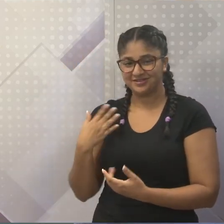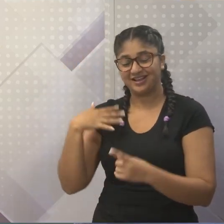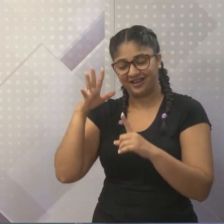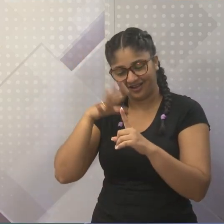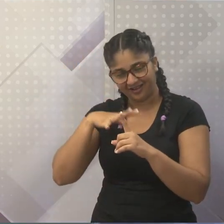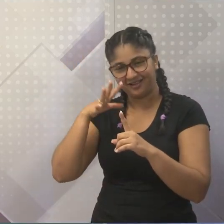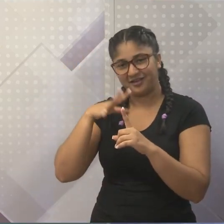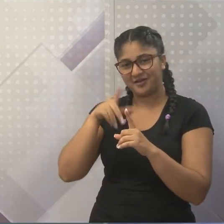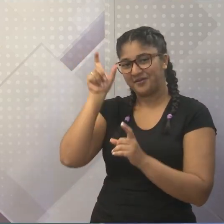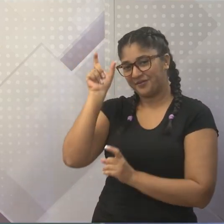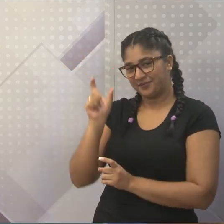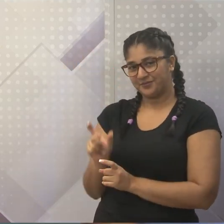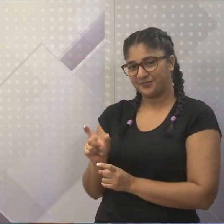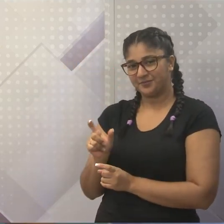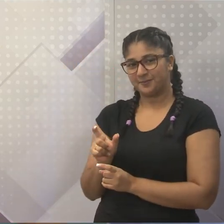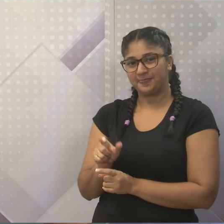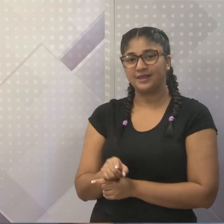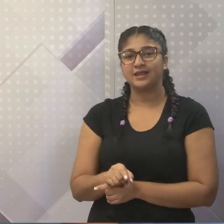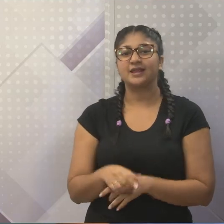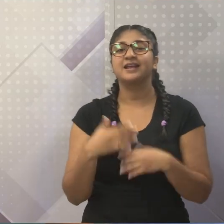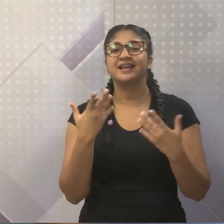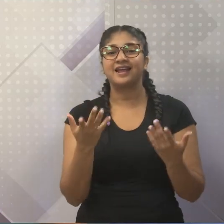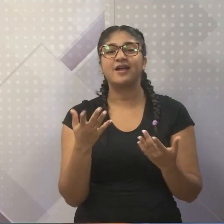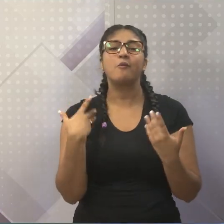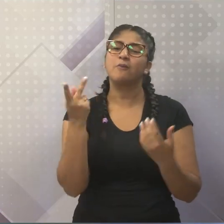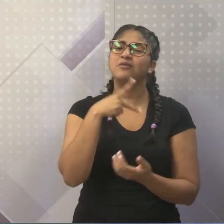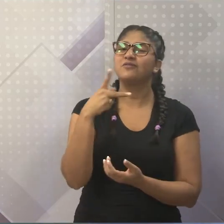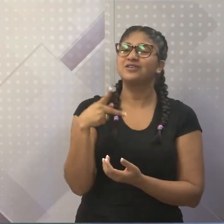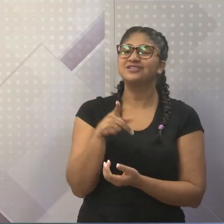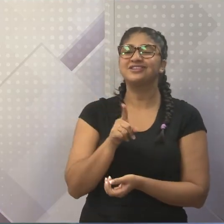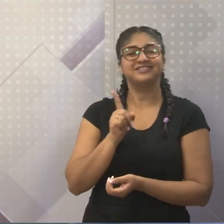reverência à sua pessoa. Menino, quem foi teu mestre? Esse.